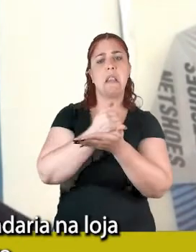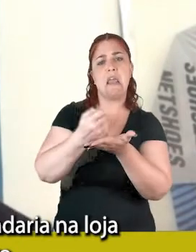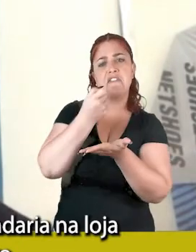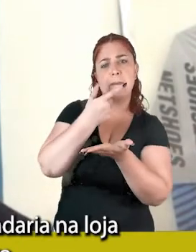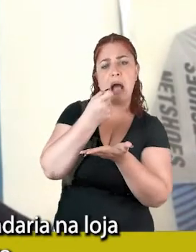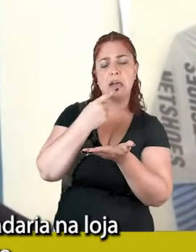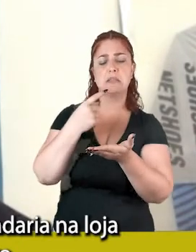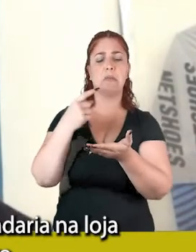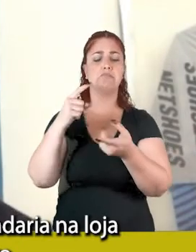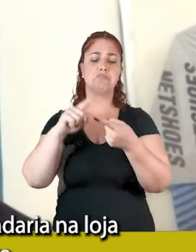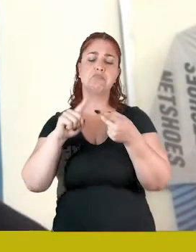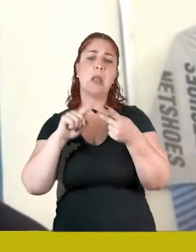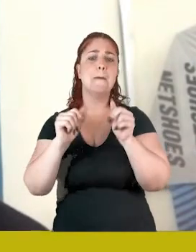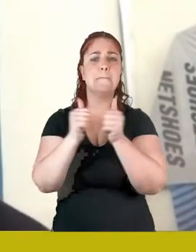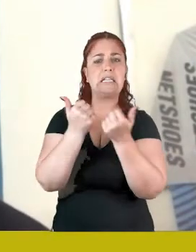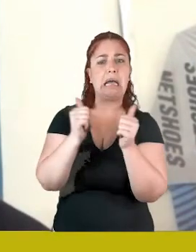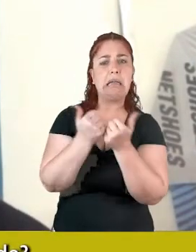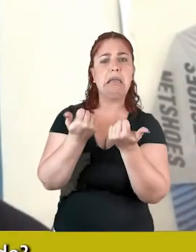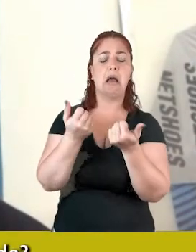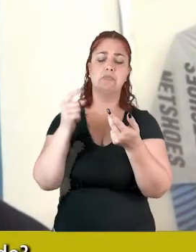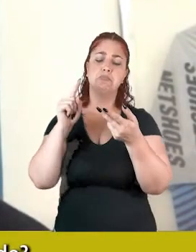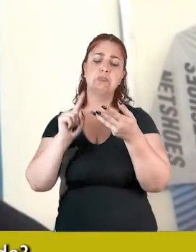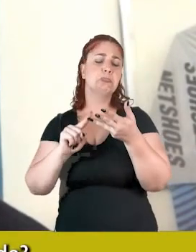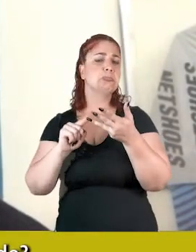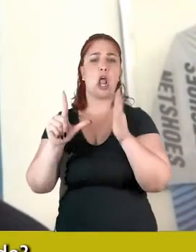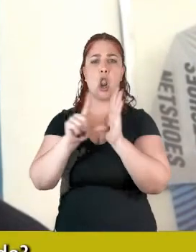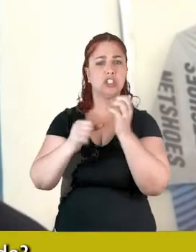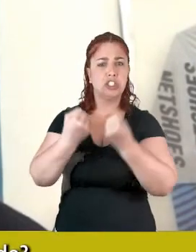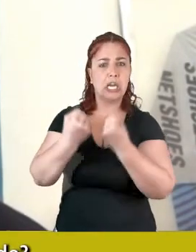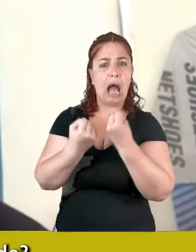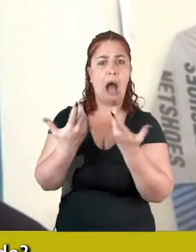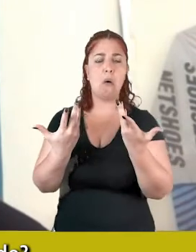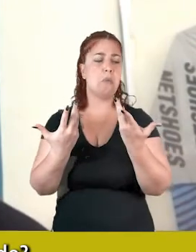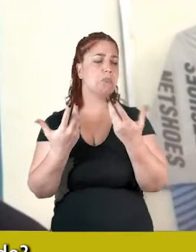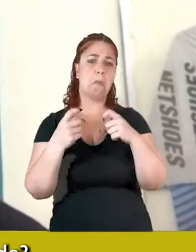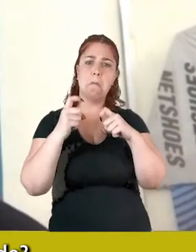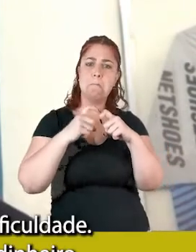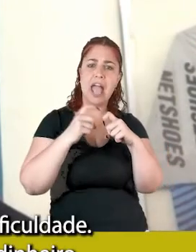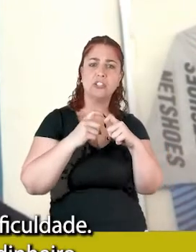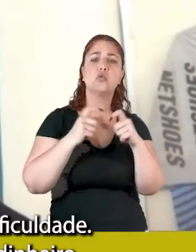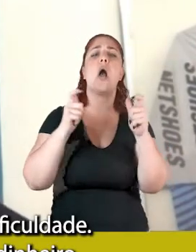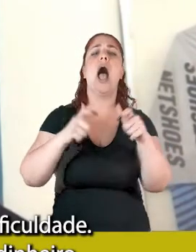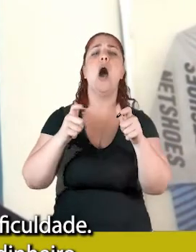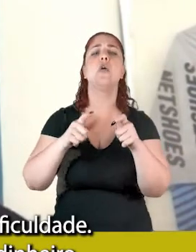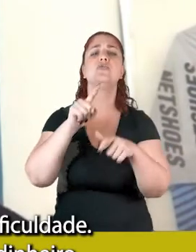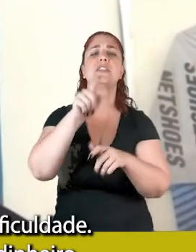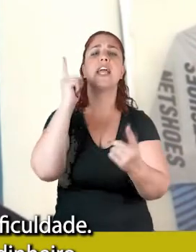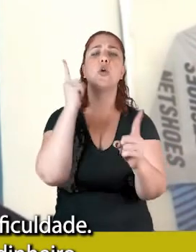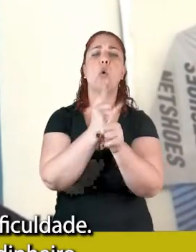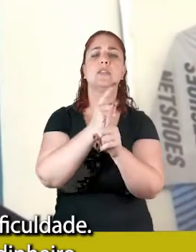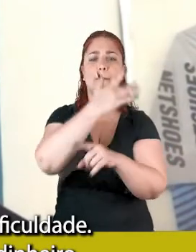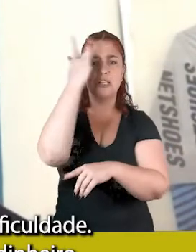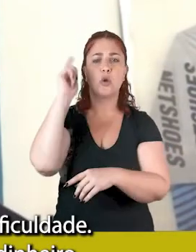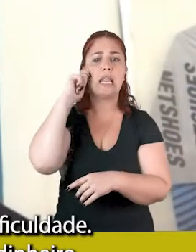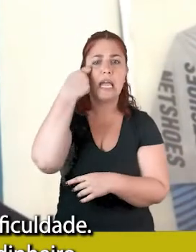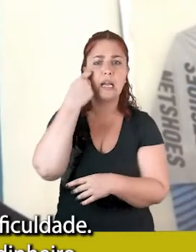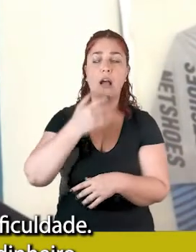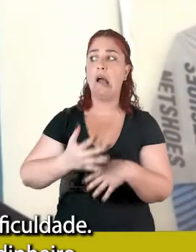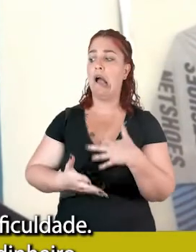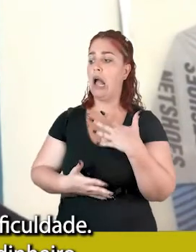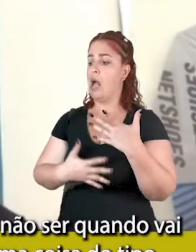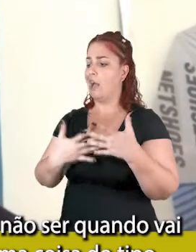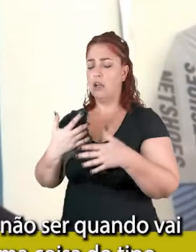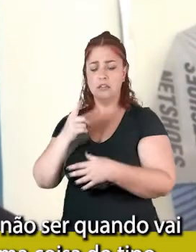na loja, na loja de carro, na clínica, na onde? Aí a pessoa tem dificuldade, fala, poxa, eu não